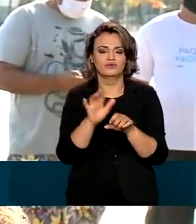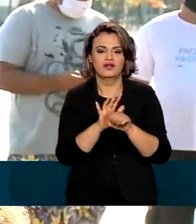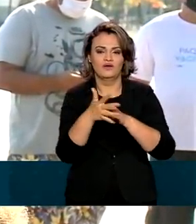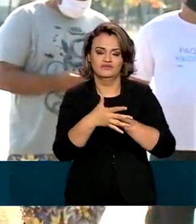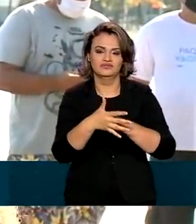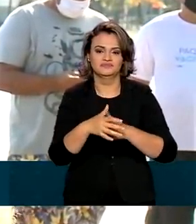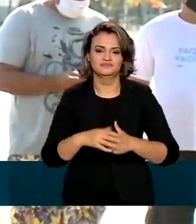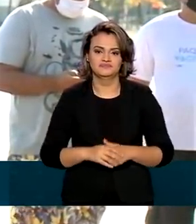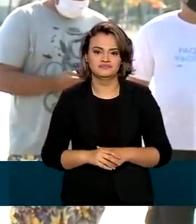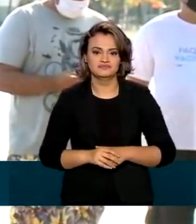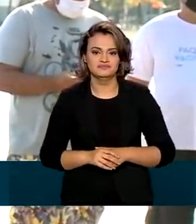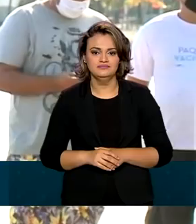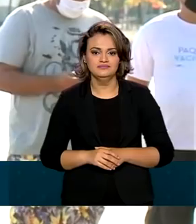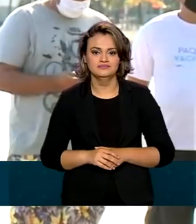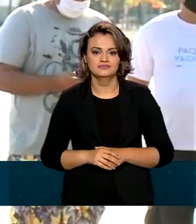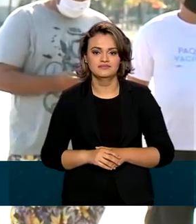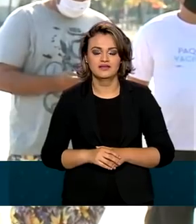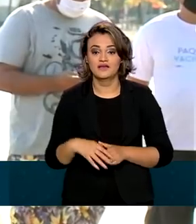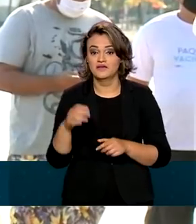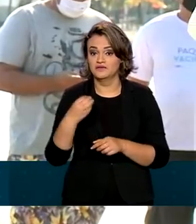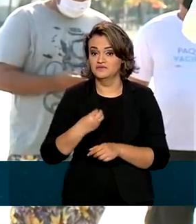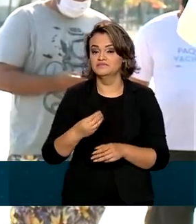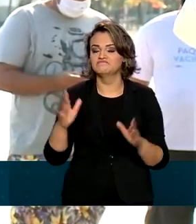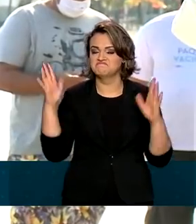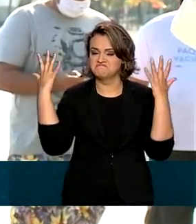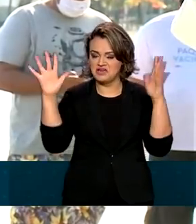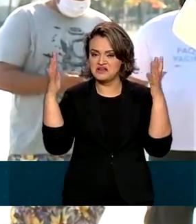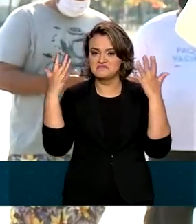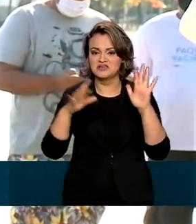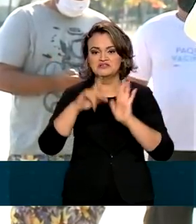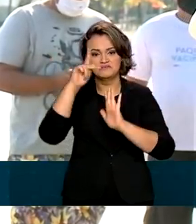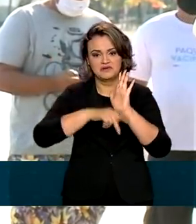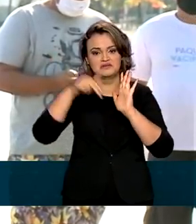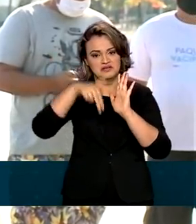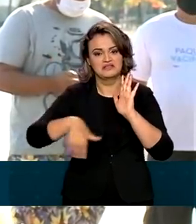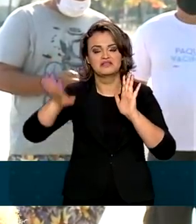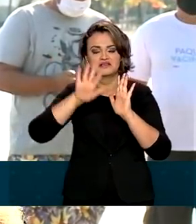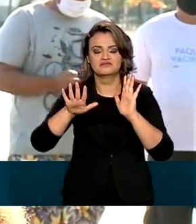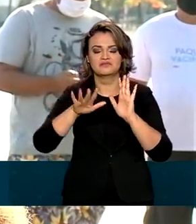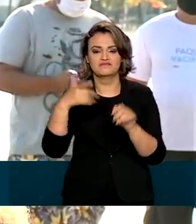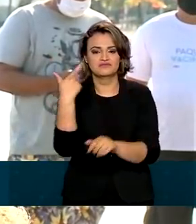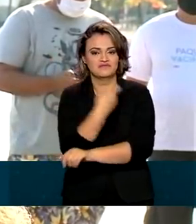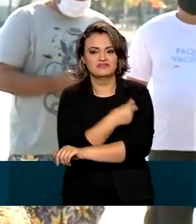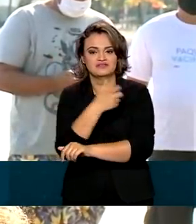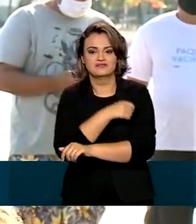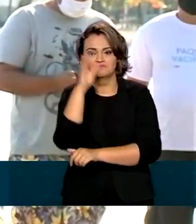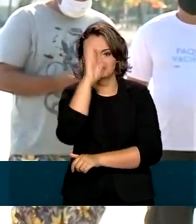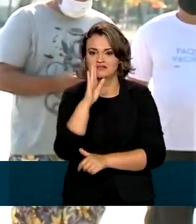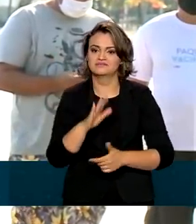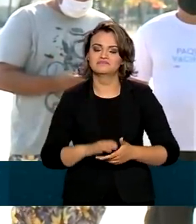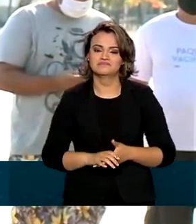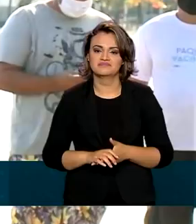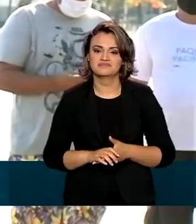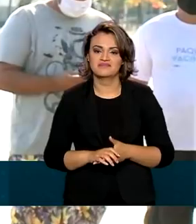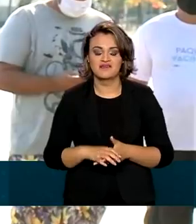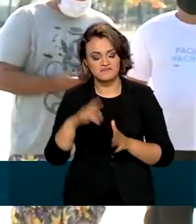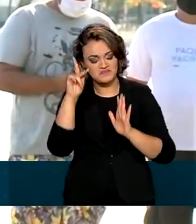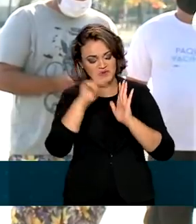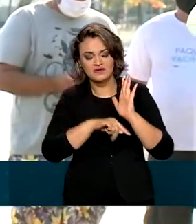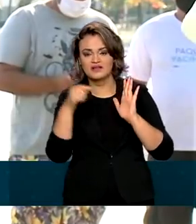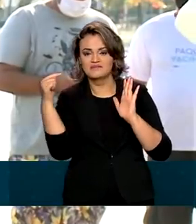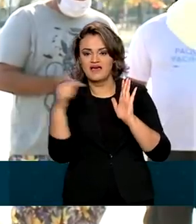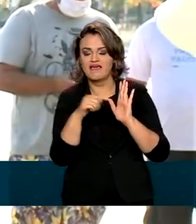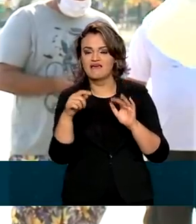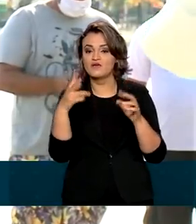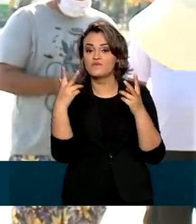Covid-19. Viva o Programa Nacional de Imunização do Brasil. Ele é a